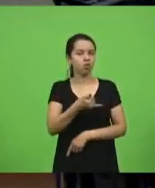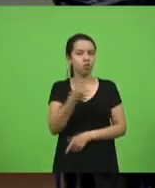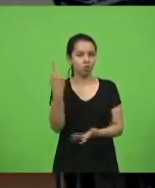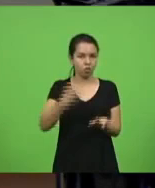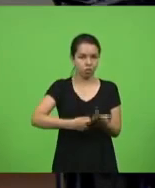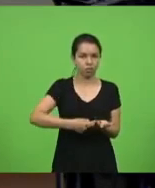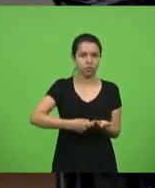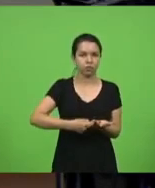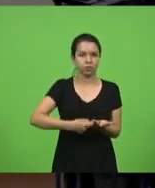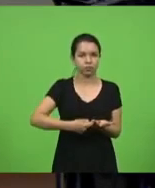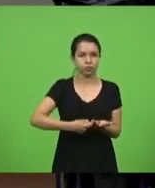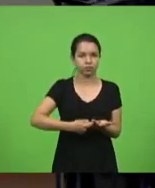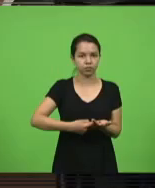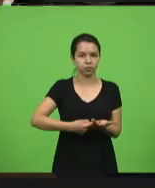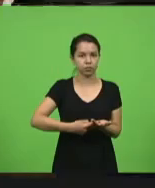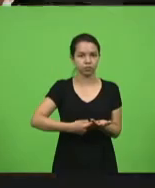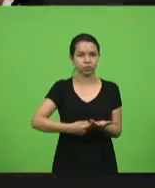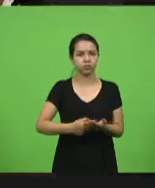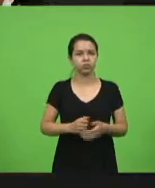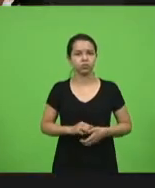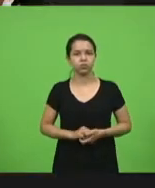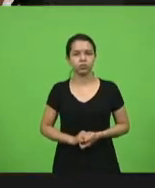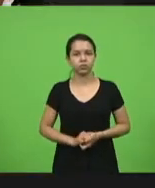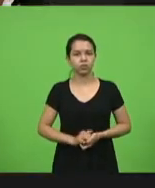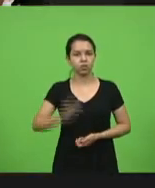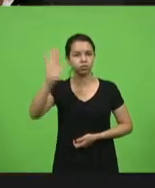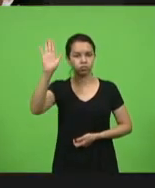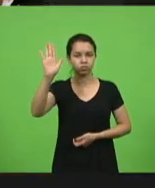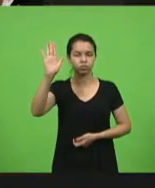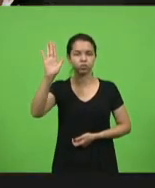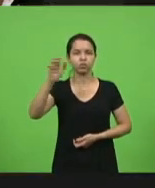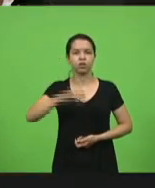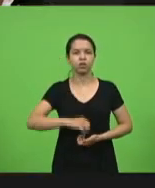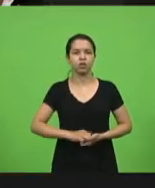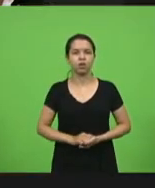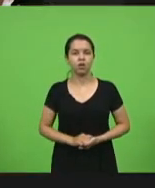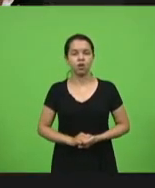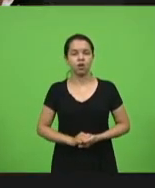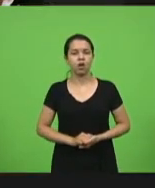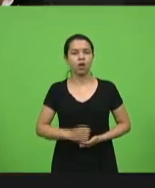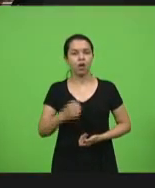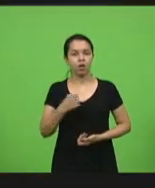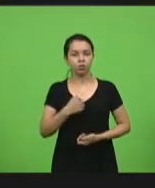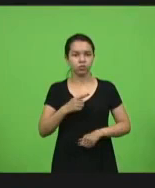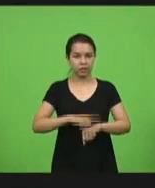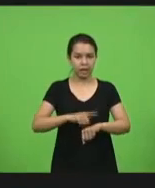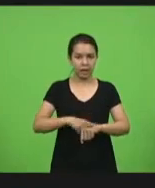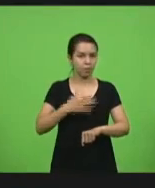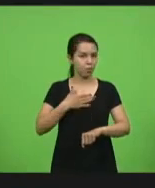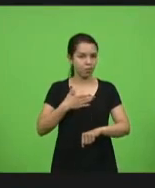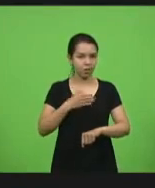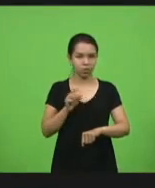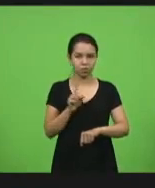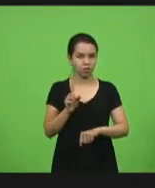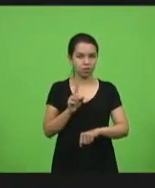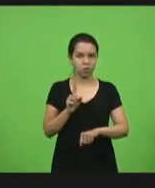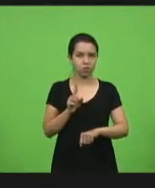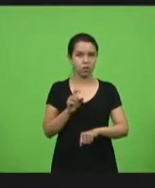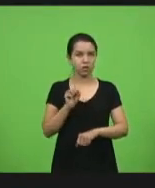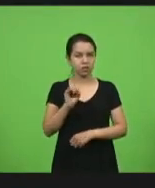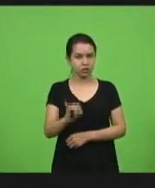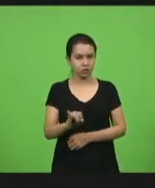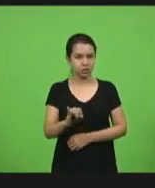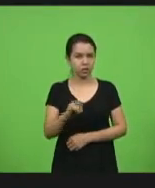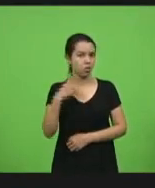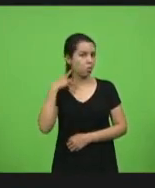João? Pela ordem, questão de ordem, o tempo não é meu, se o deputado Silvio Drevig, se o deputado Zé Milton não